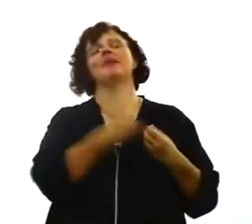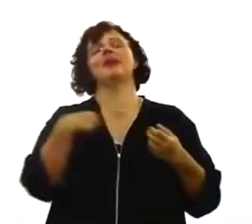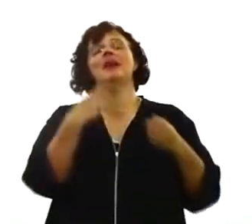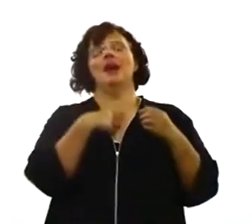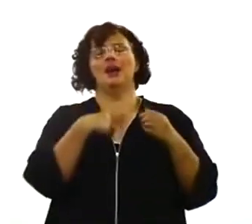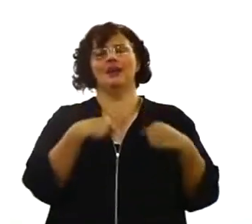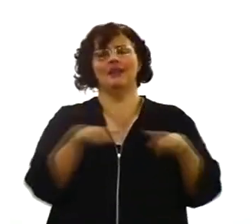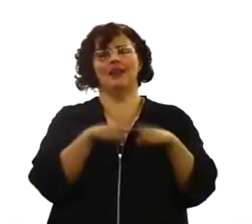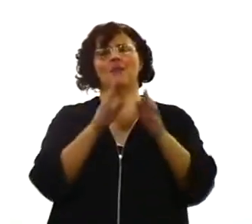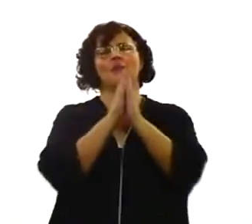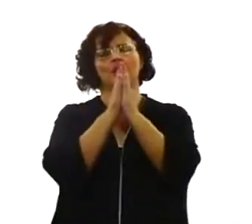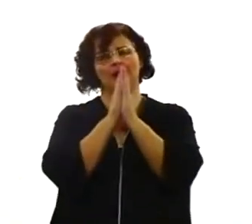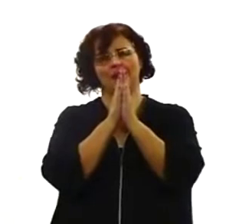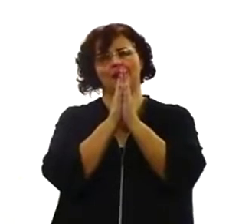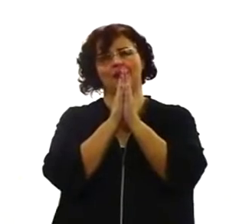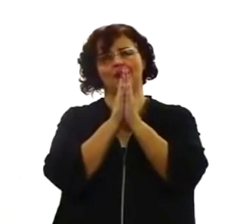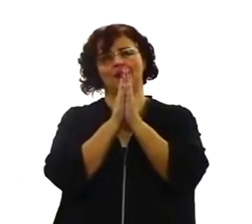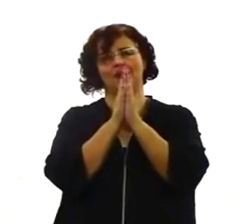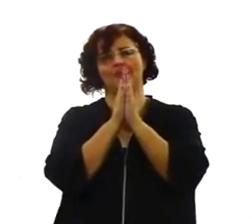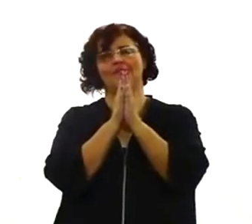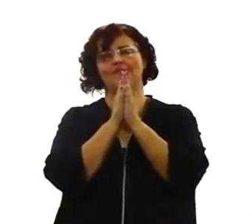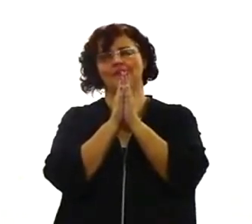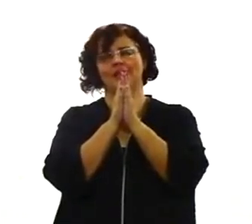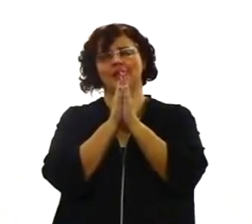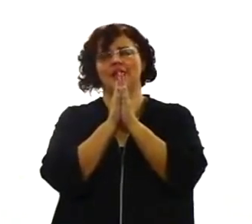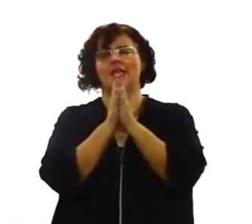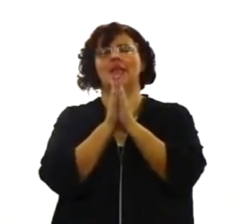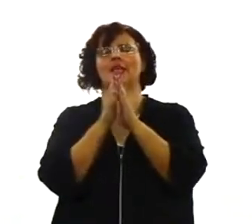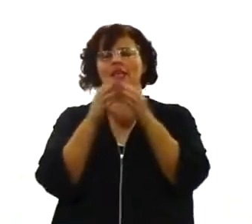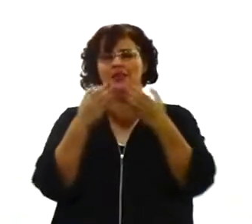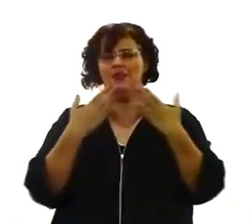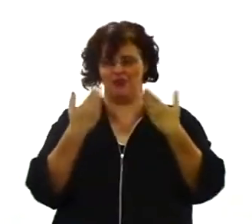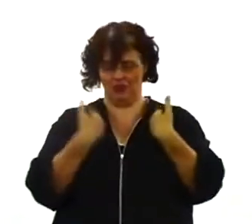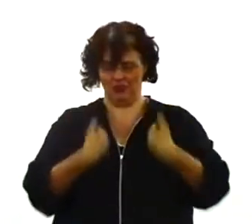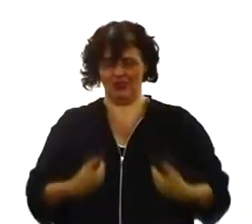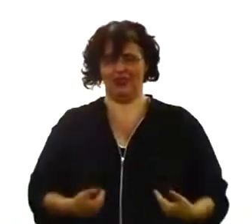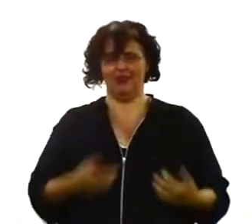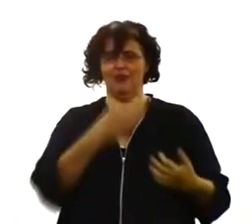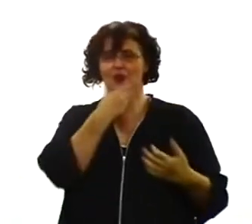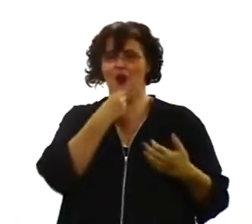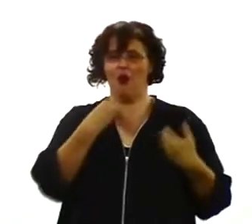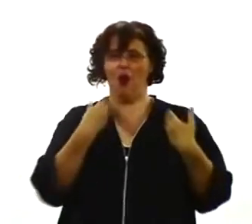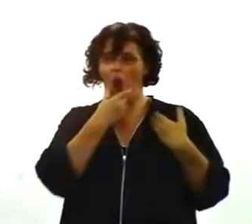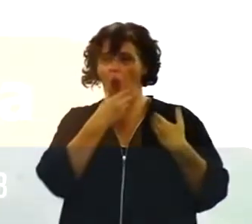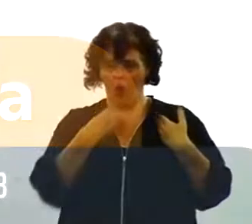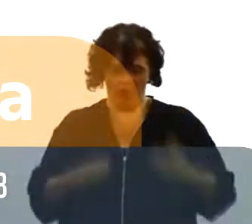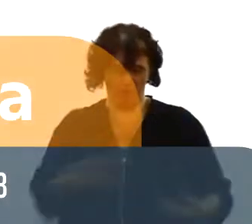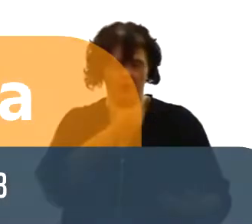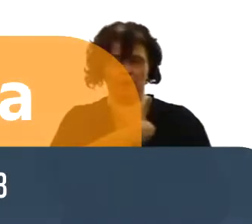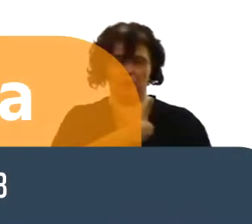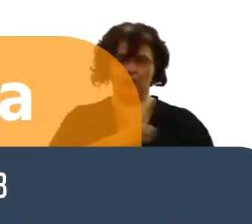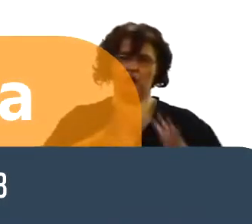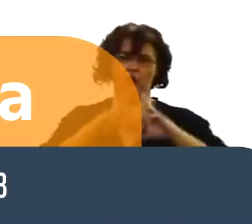Senhor Deus com a sua graça utilize este pecador, este culto e tudo que tem sido feito neste